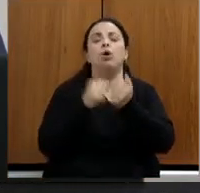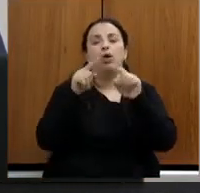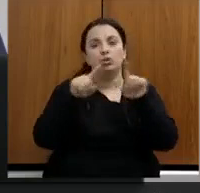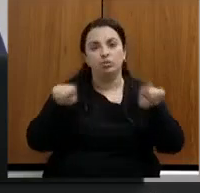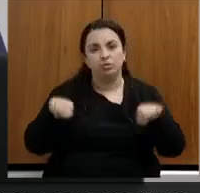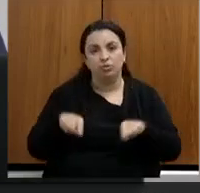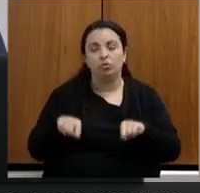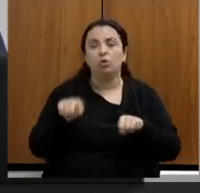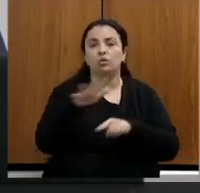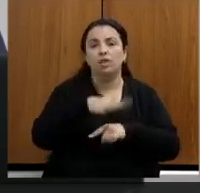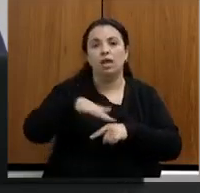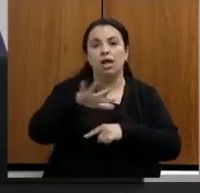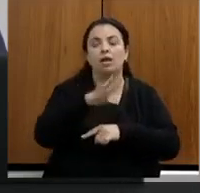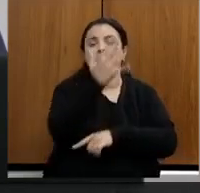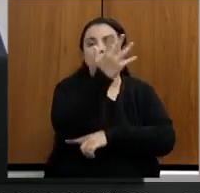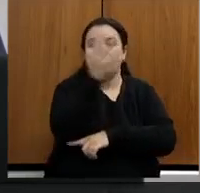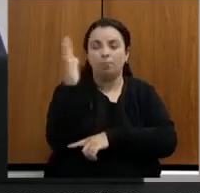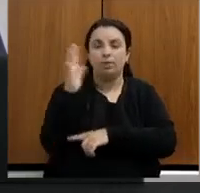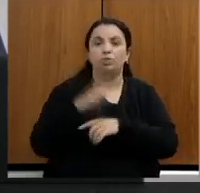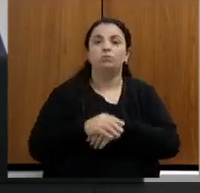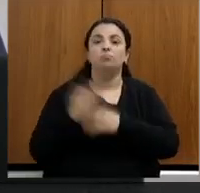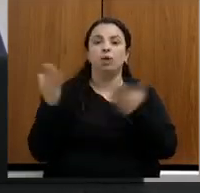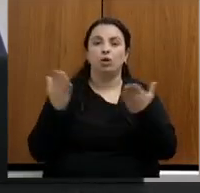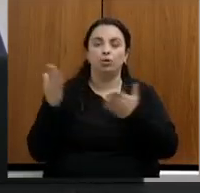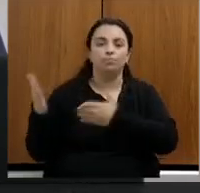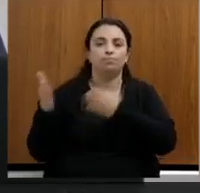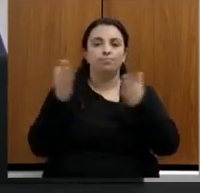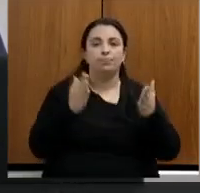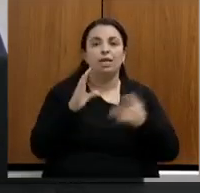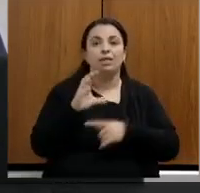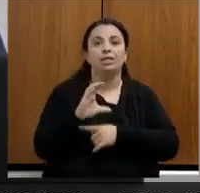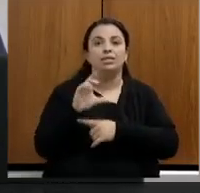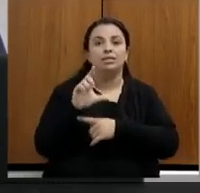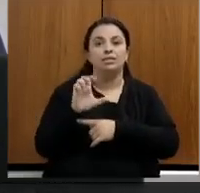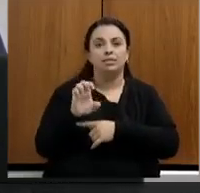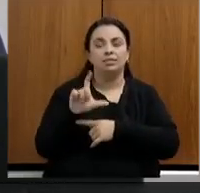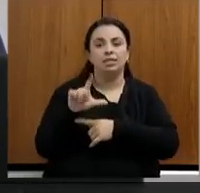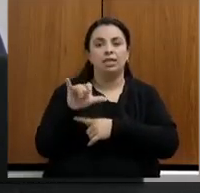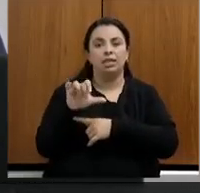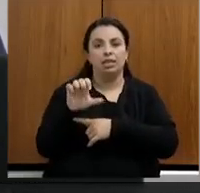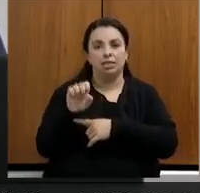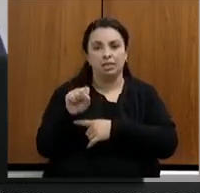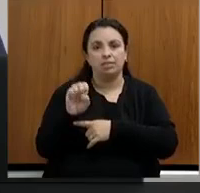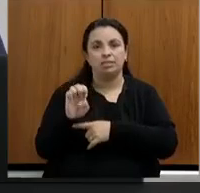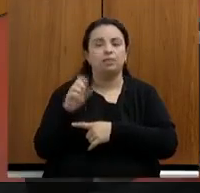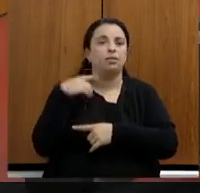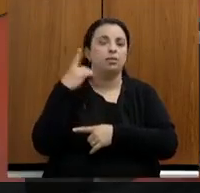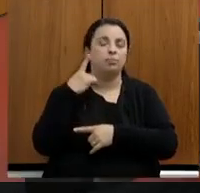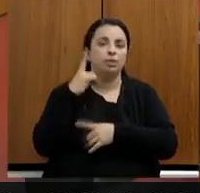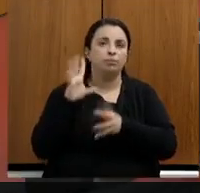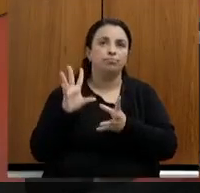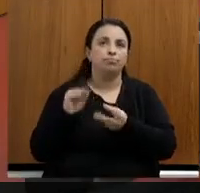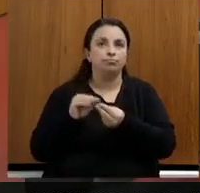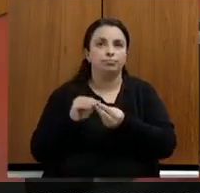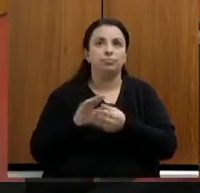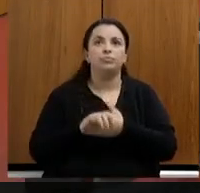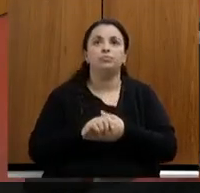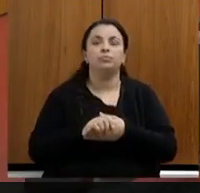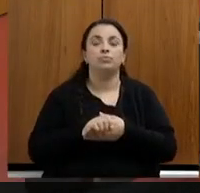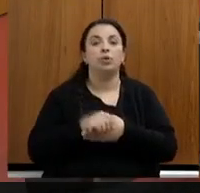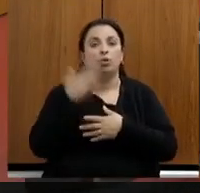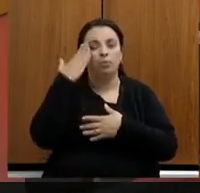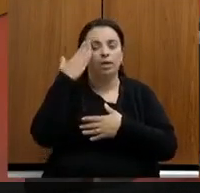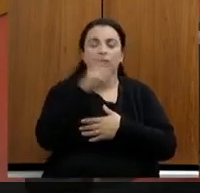meio ambiente passo a palavra aqui deputada Celis Leviola para suas considerações finais obrigada presidente